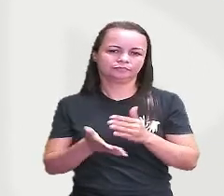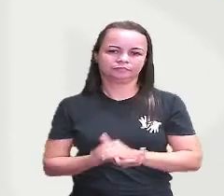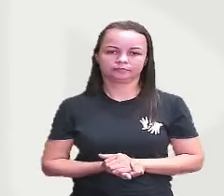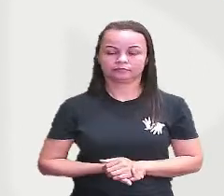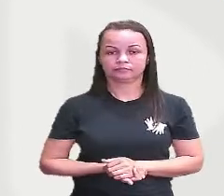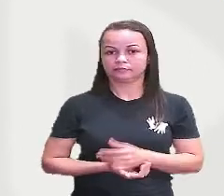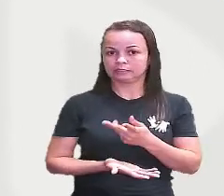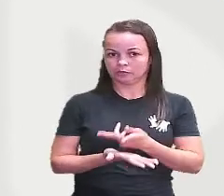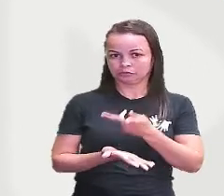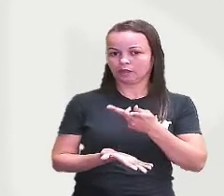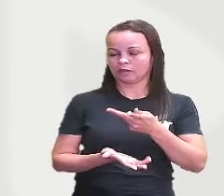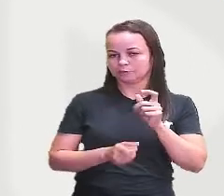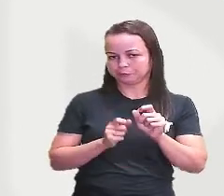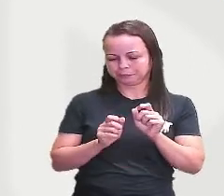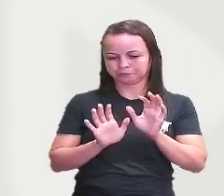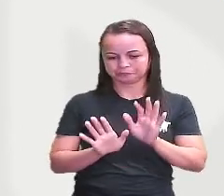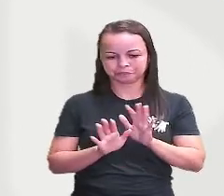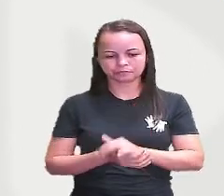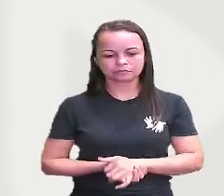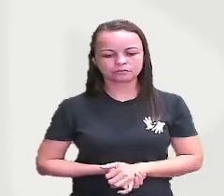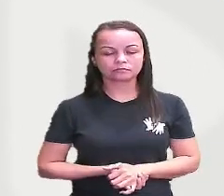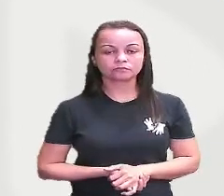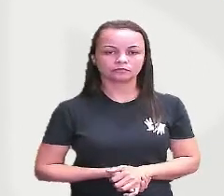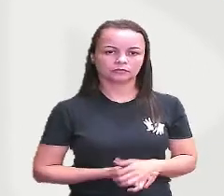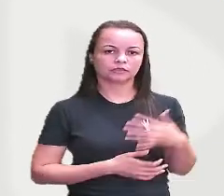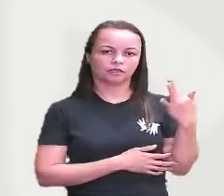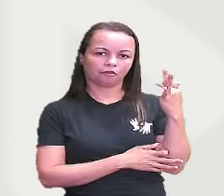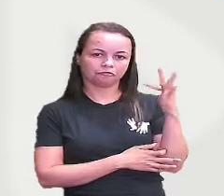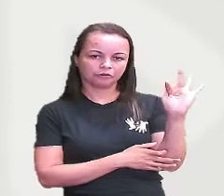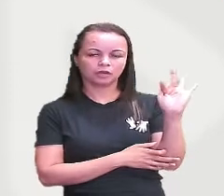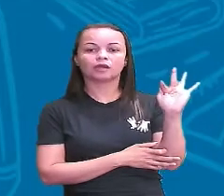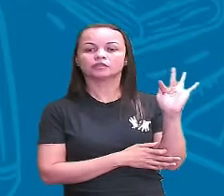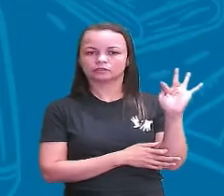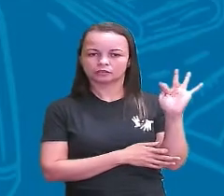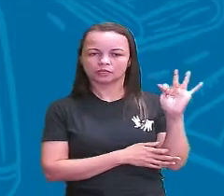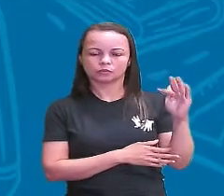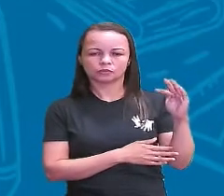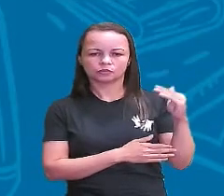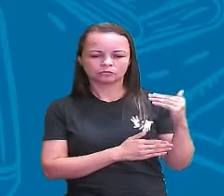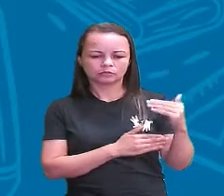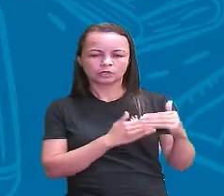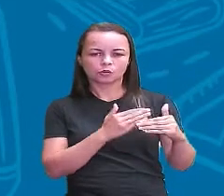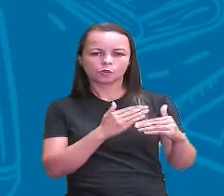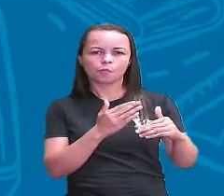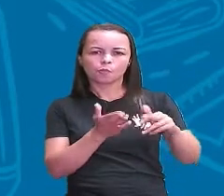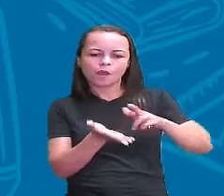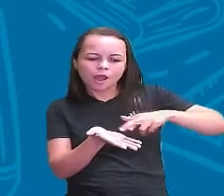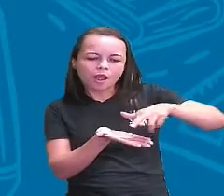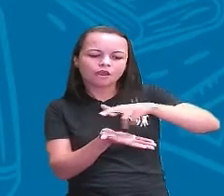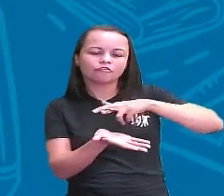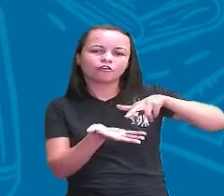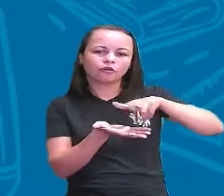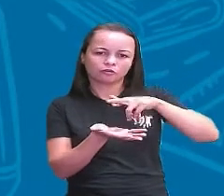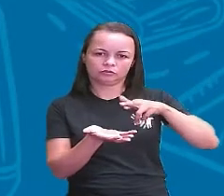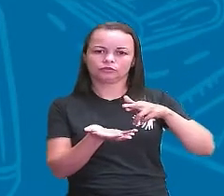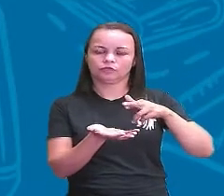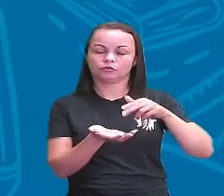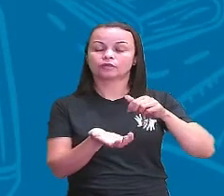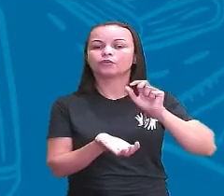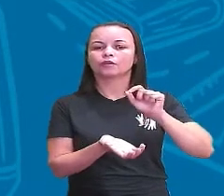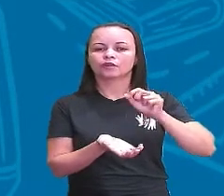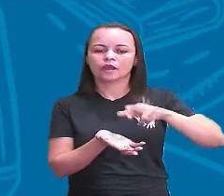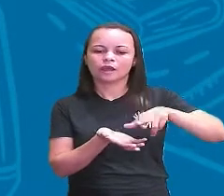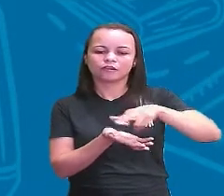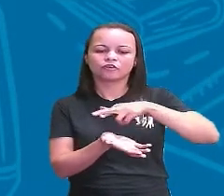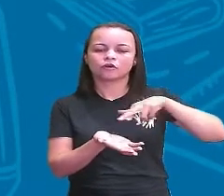a França ela passou por uma revolução que nós chamamos de revolução francesa